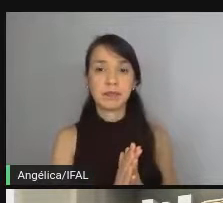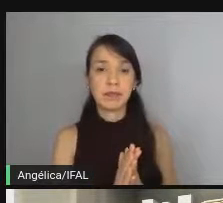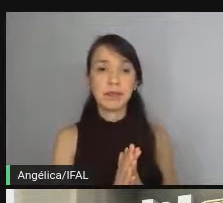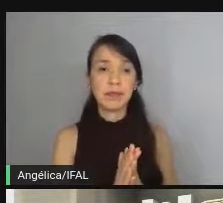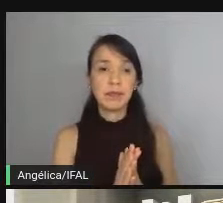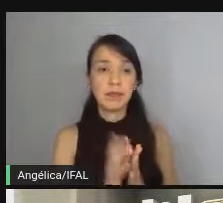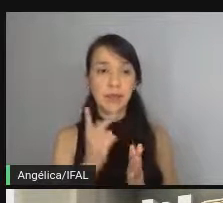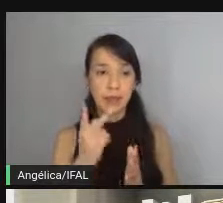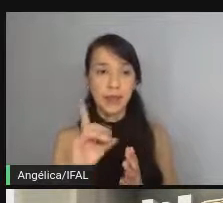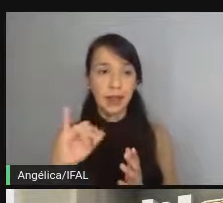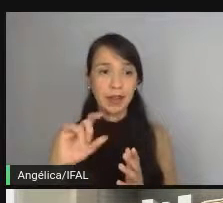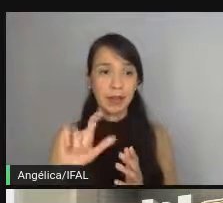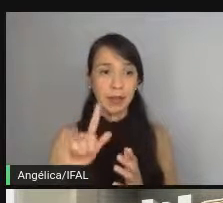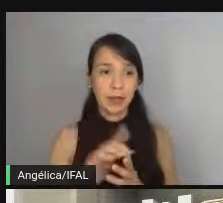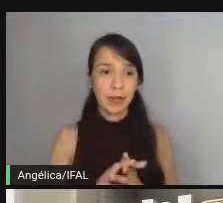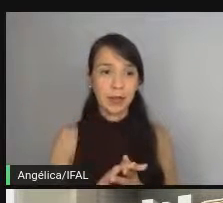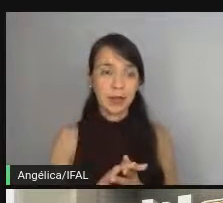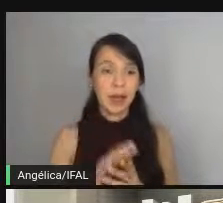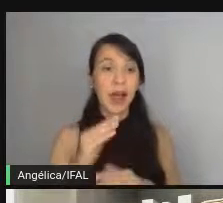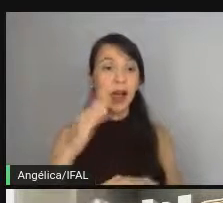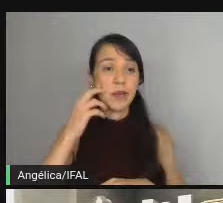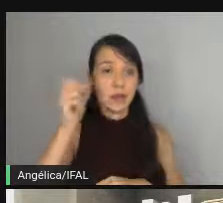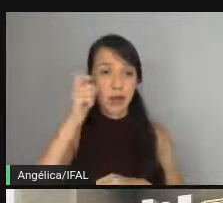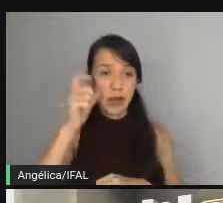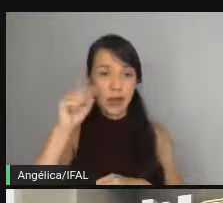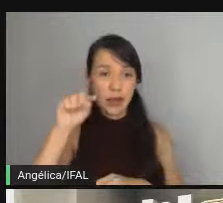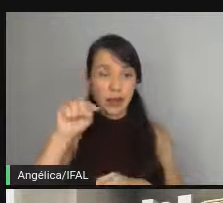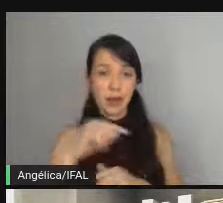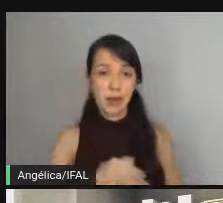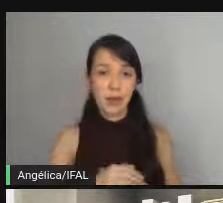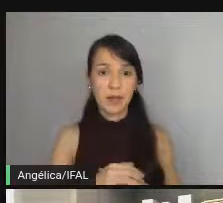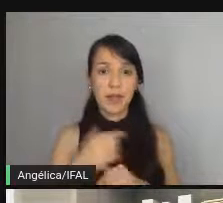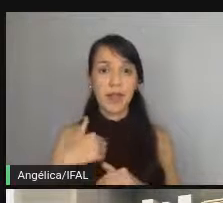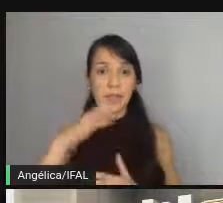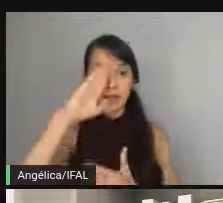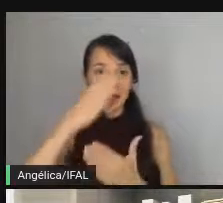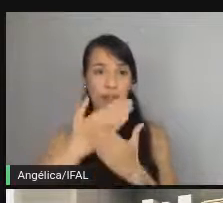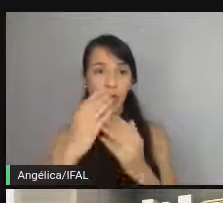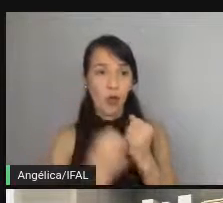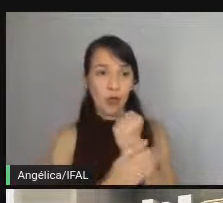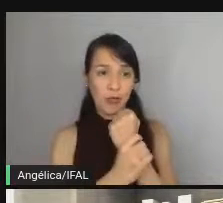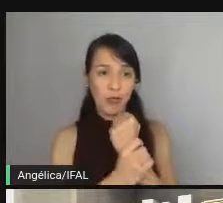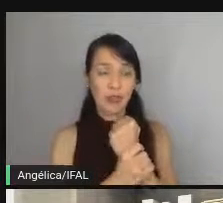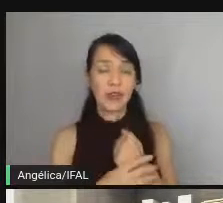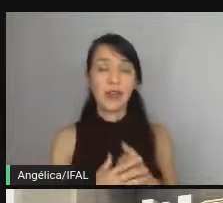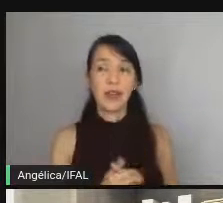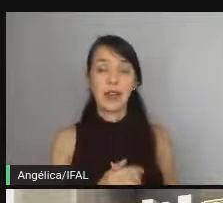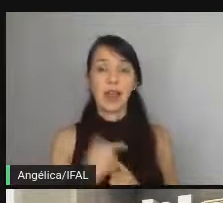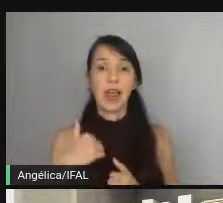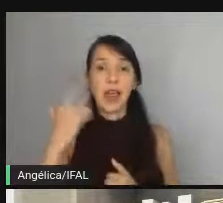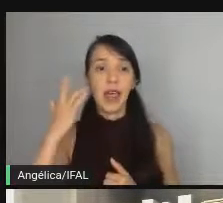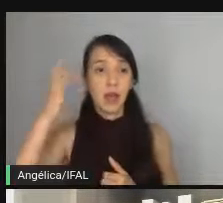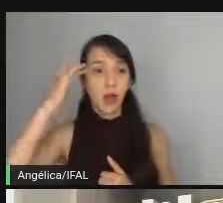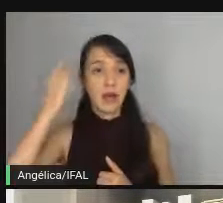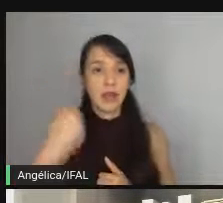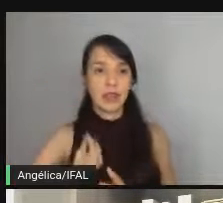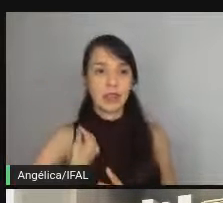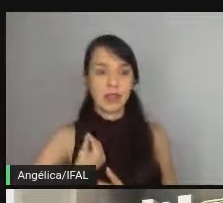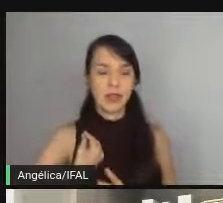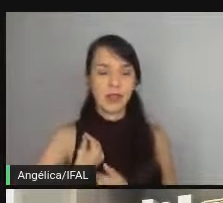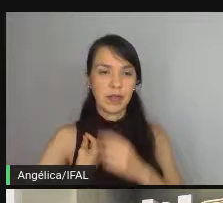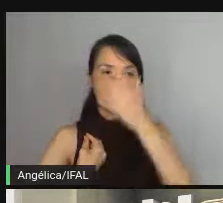Pode falar. Uma adenda aí nessa parte da confiança, eu acho que a gente vive num